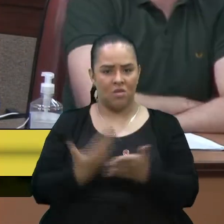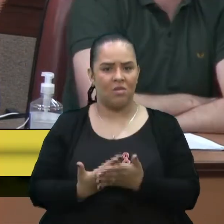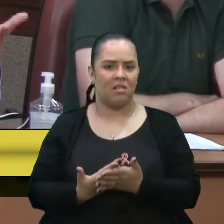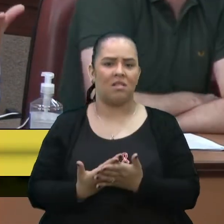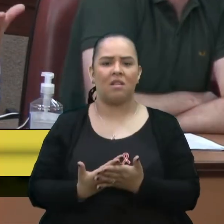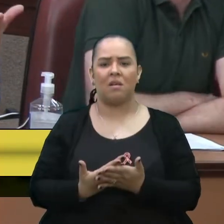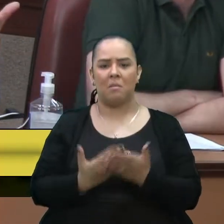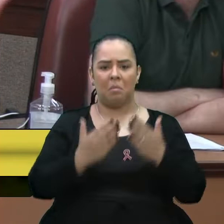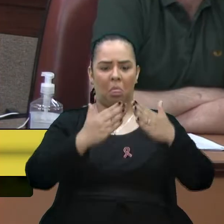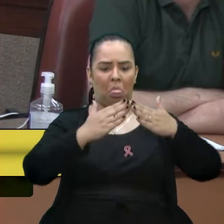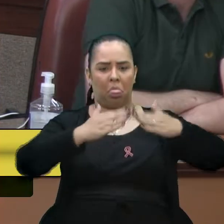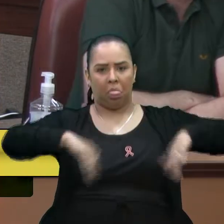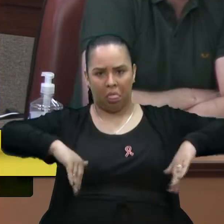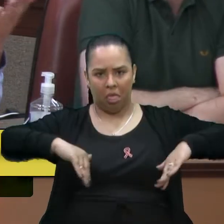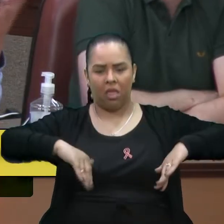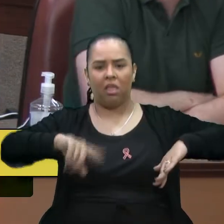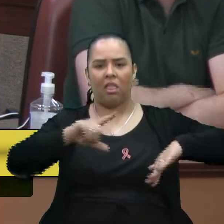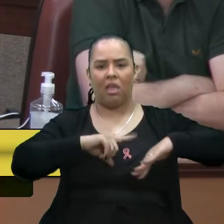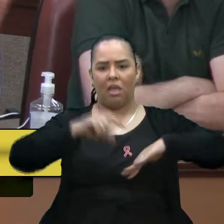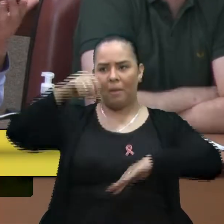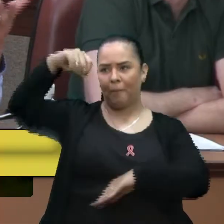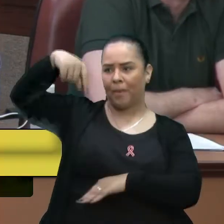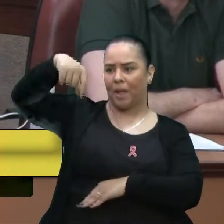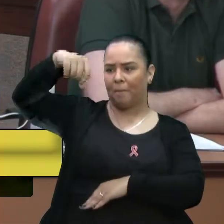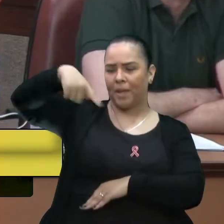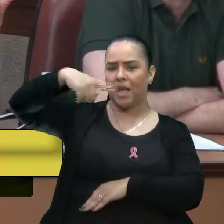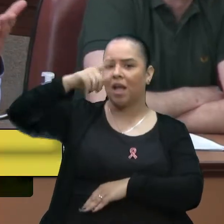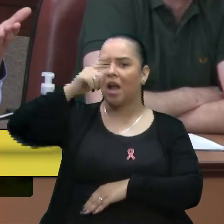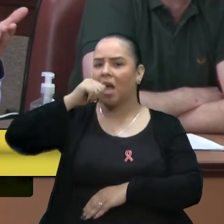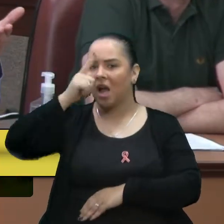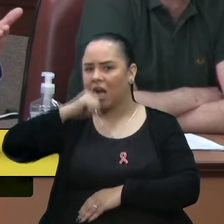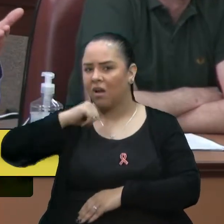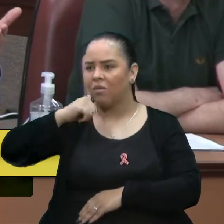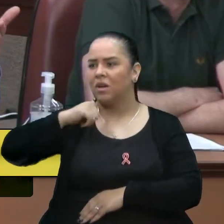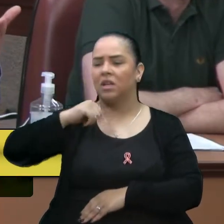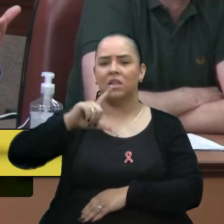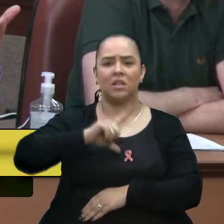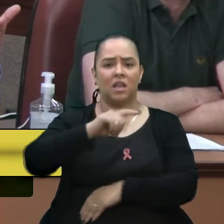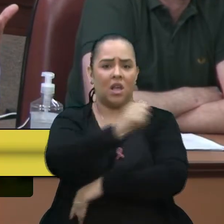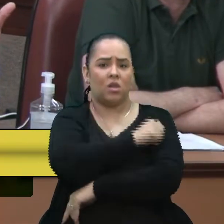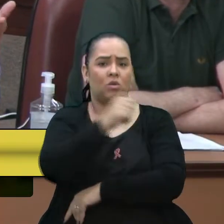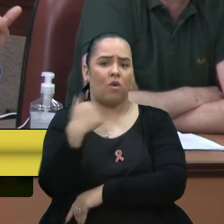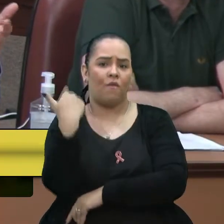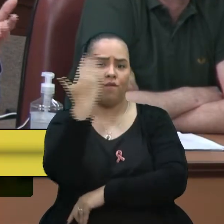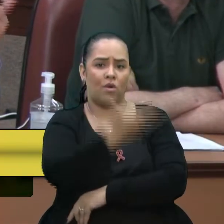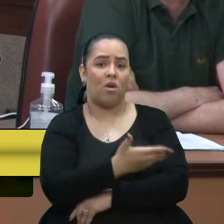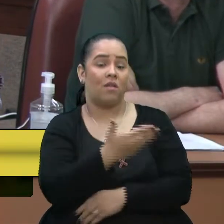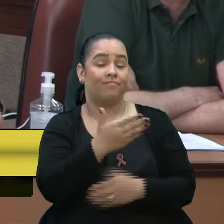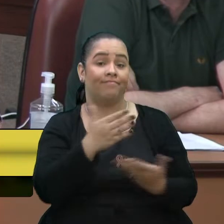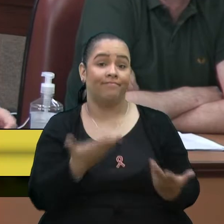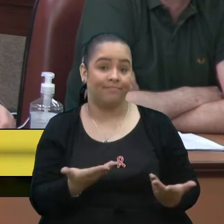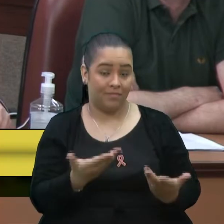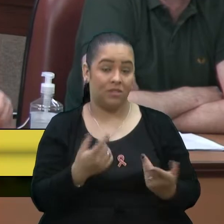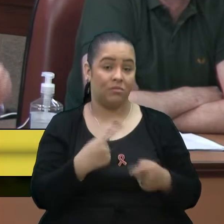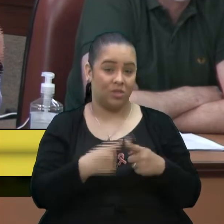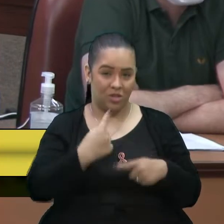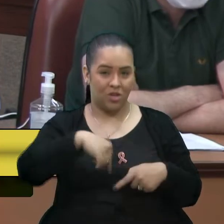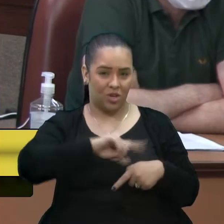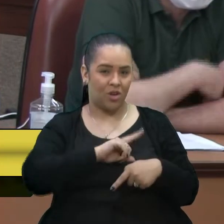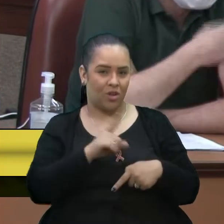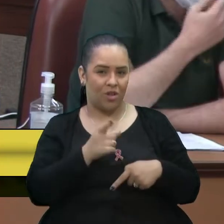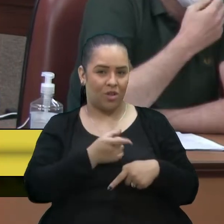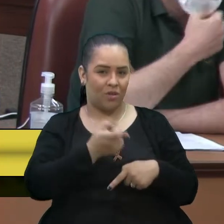água, que pinga, dentro mole aluno, o aluno fica do lado de fora também da escola, vezes, porque a gente escutou na